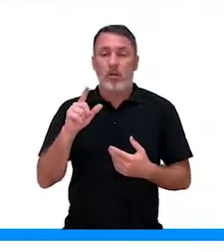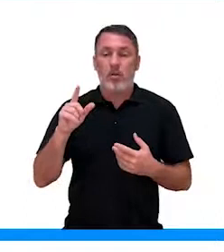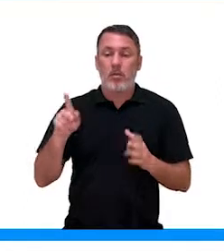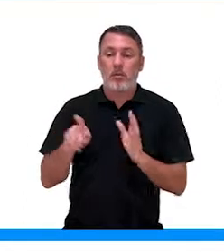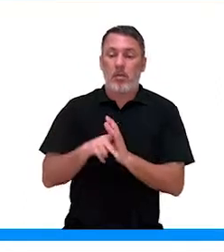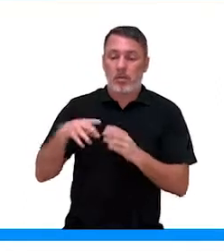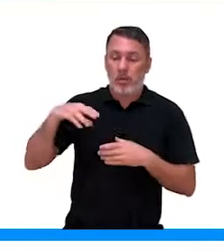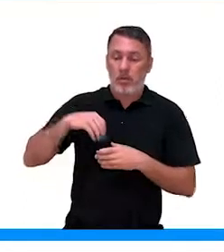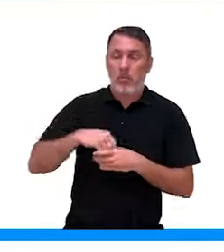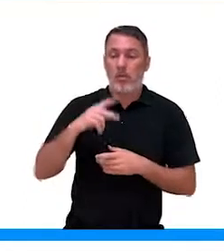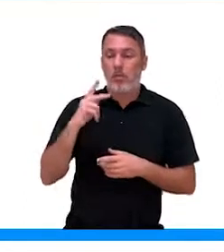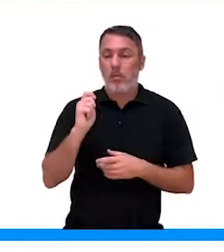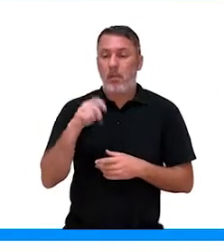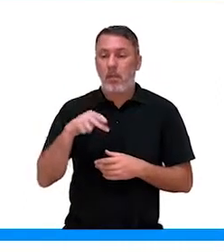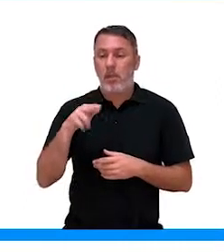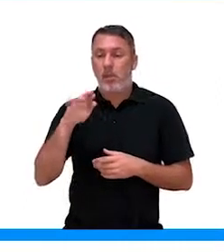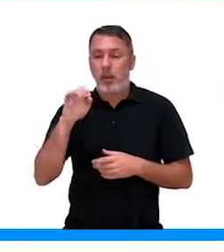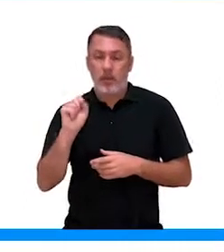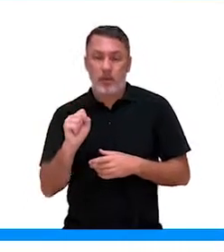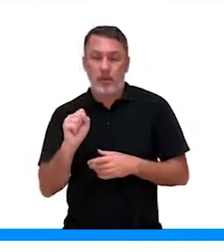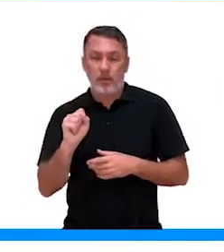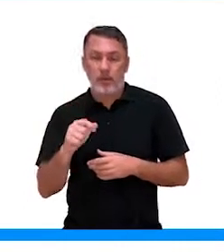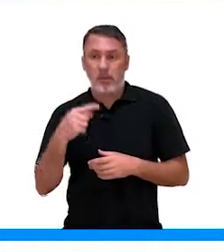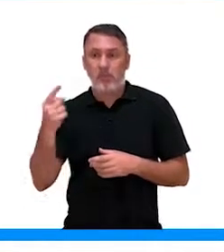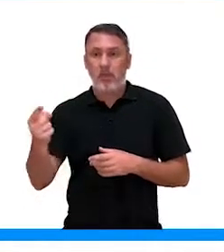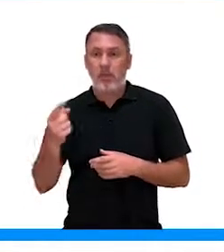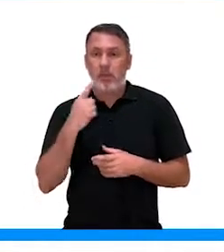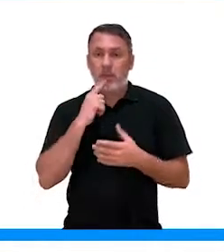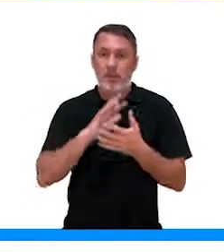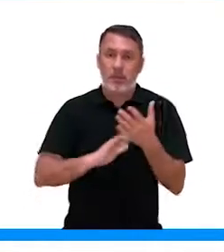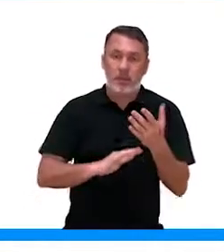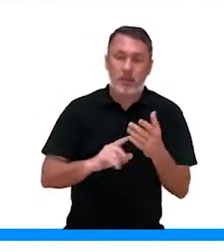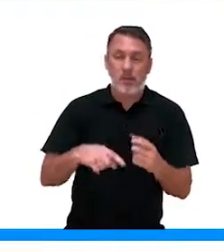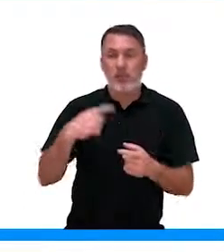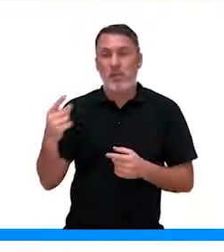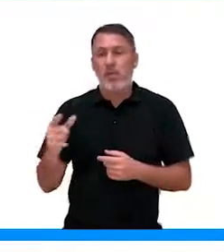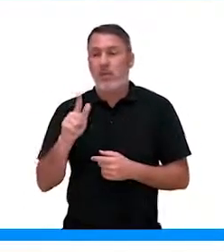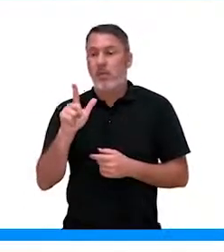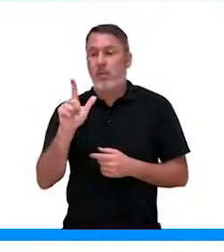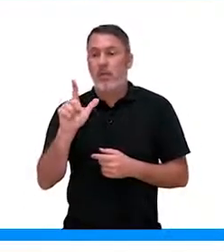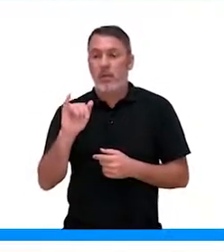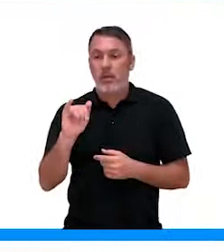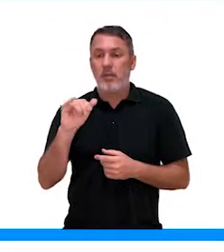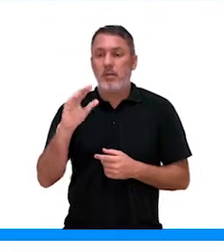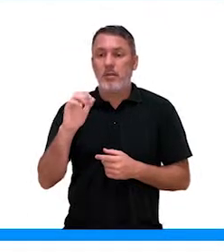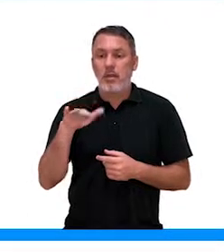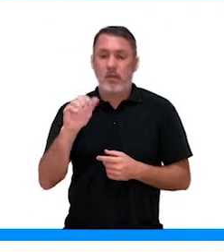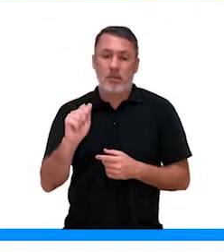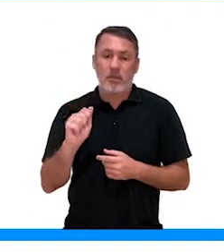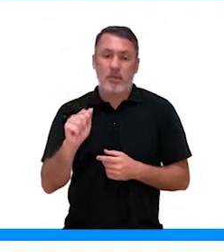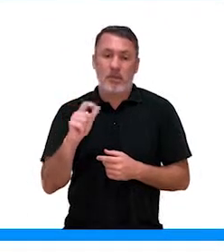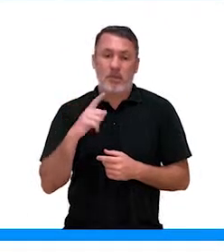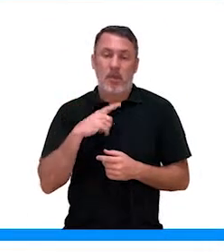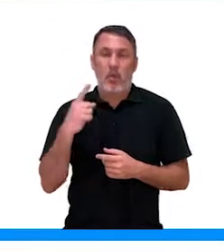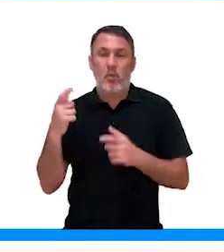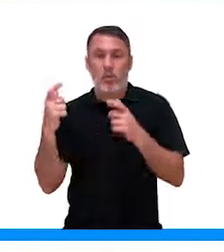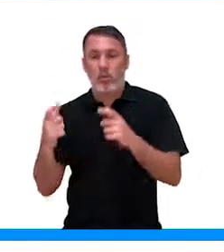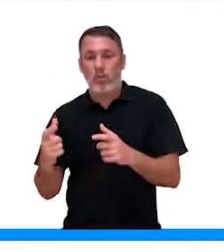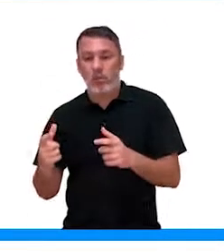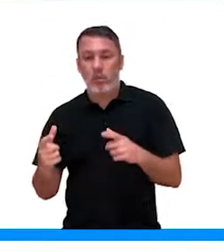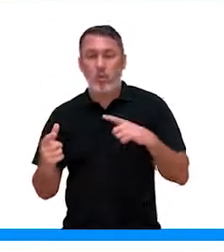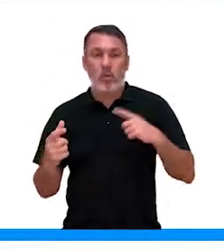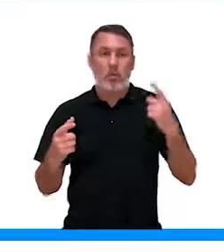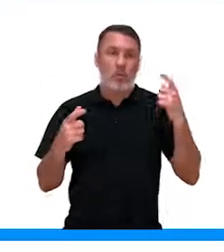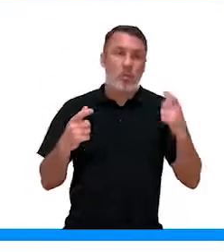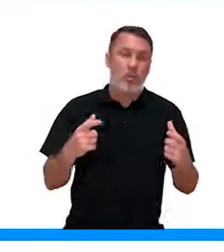produzida no pâncreas e é lançada na corrente sanguínea para atuar na glicemia. Então, a gente tem hormônios que são produzidos em um